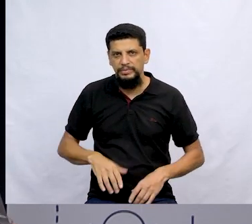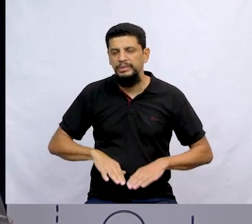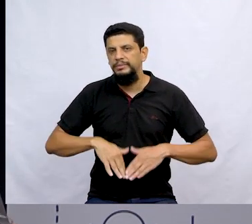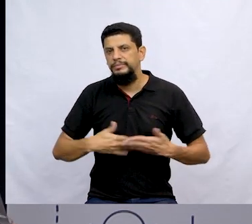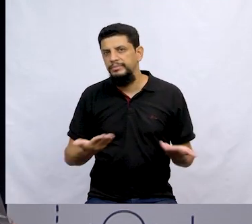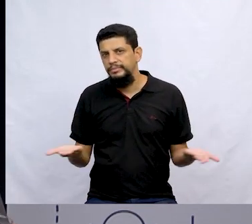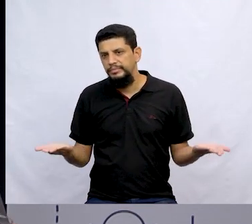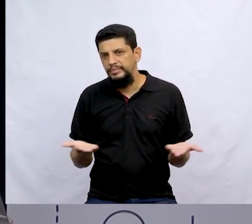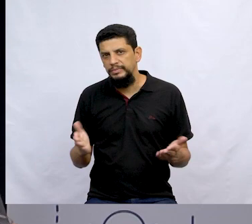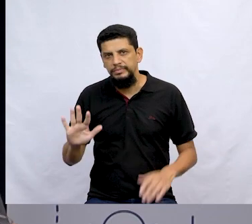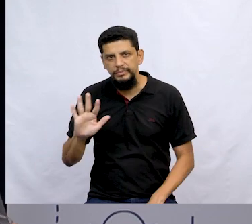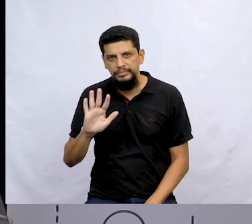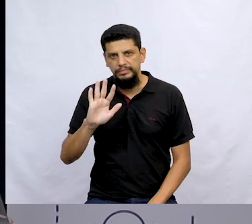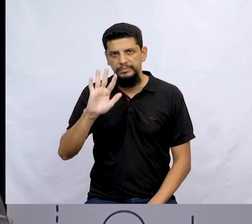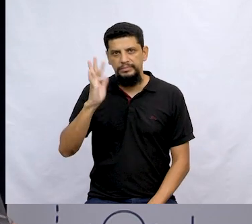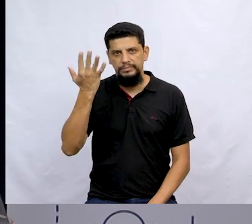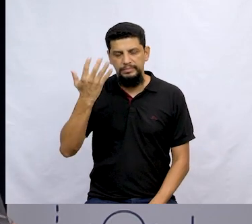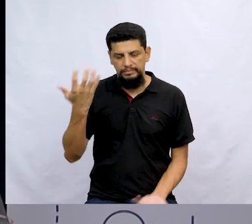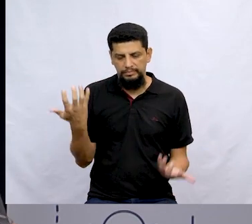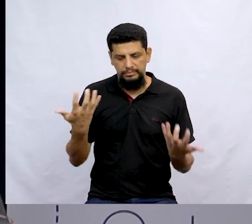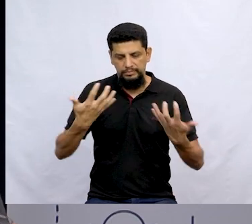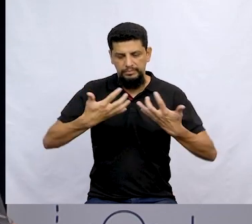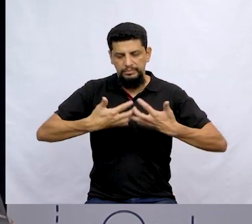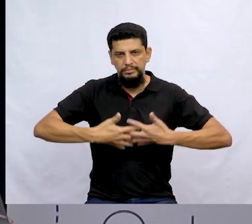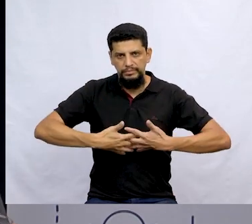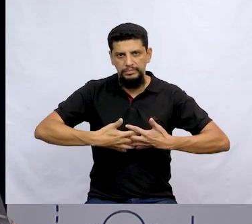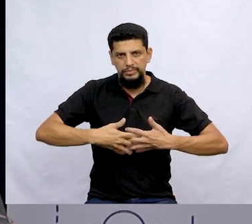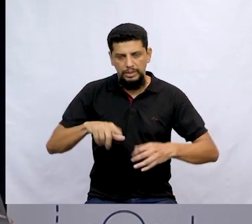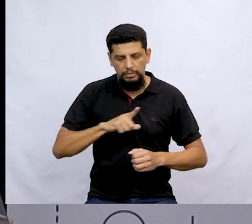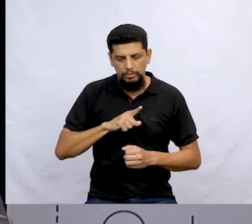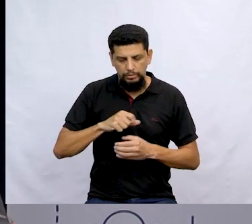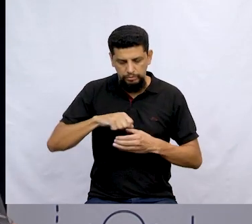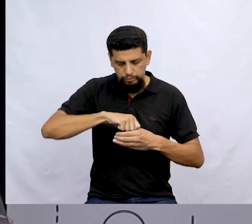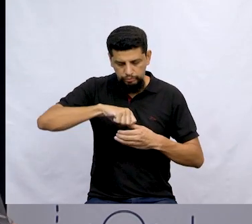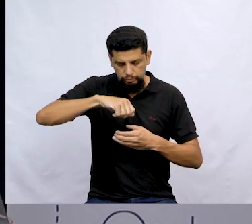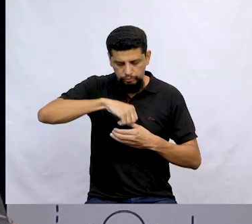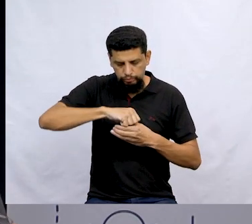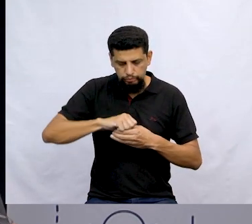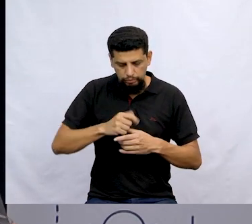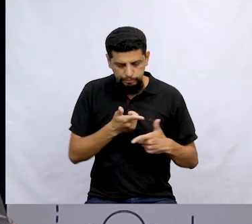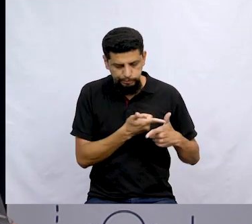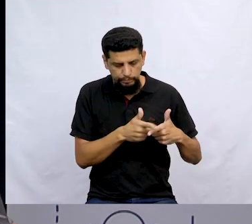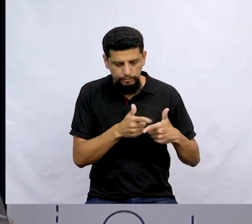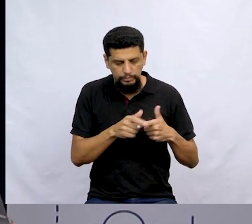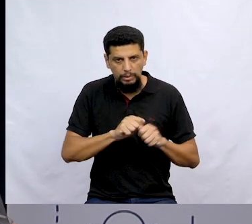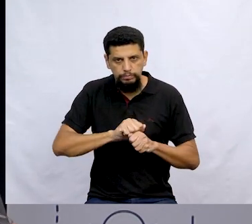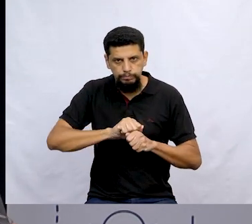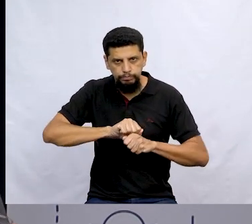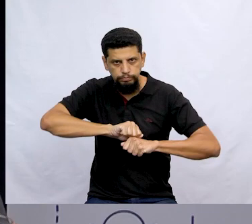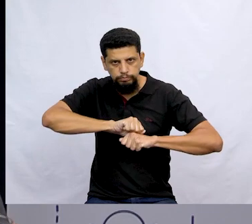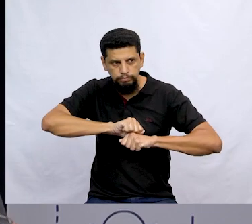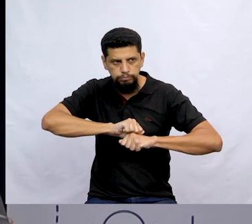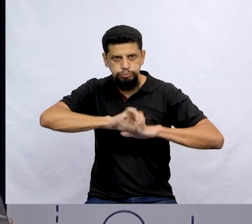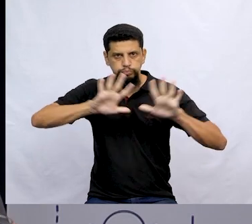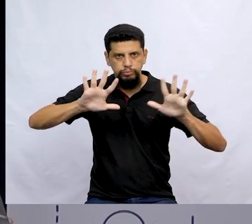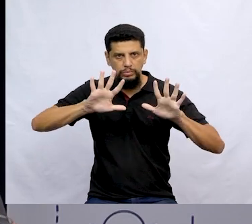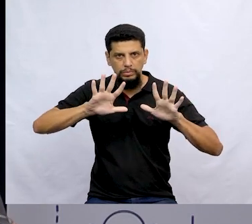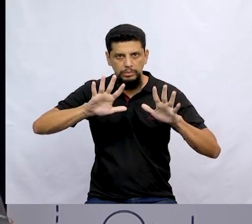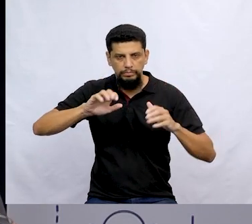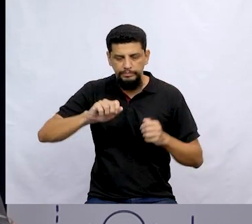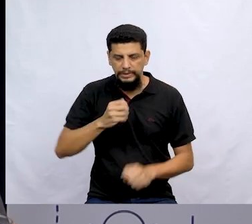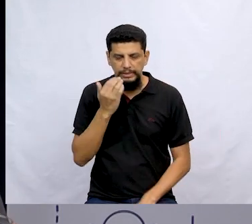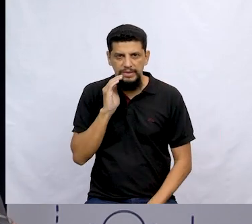Então, de repente, a máquina começou a sair uma fumaça estranha e... Bum! Pifou.